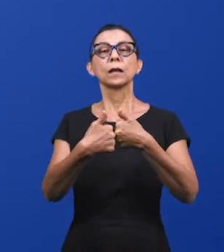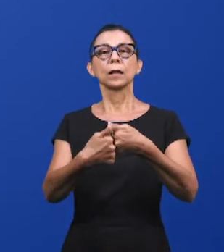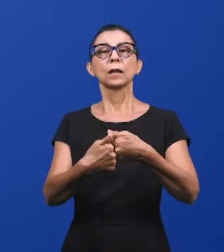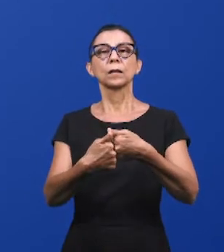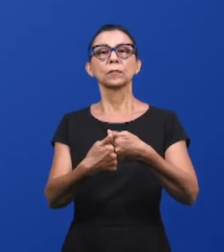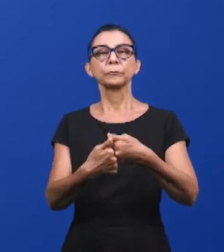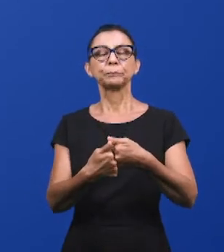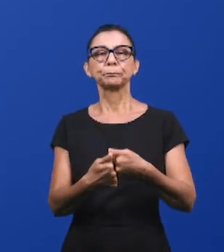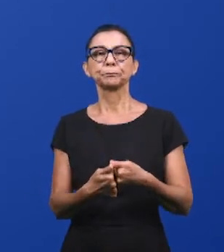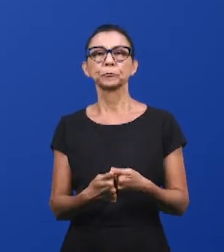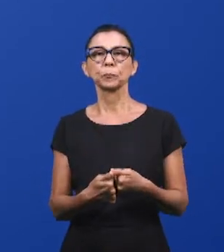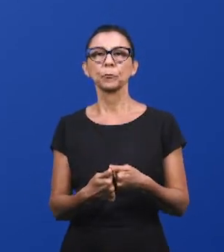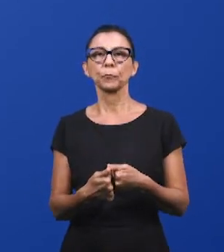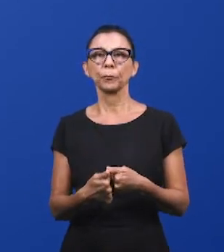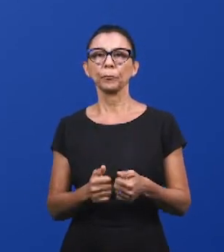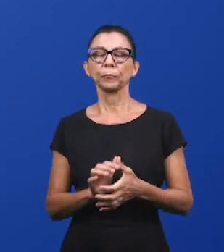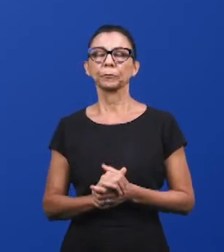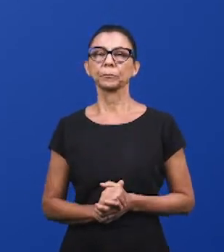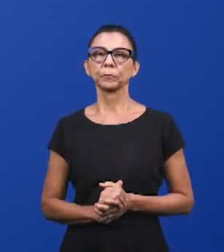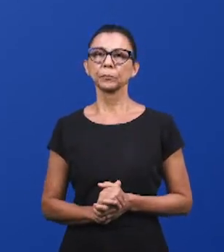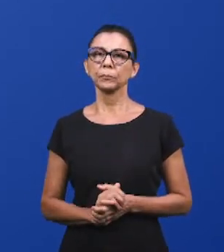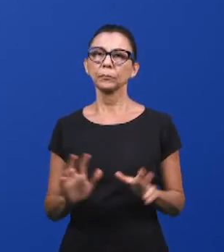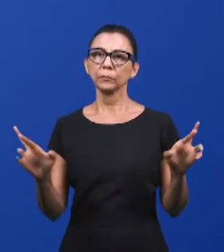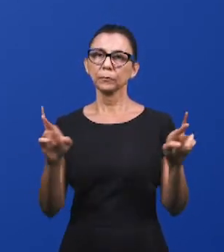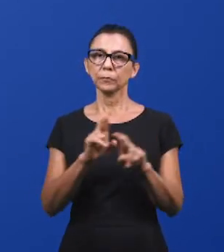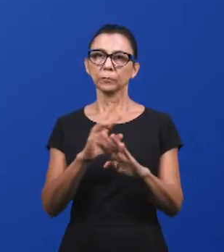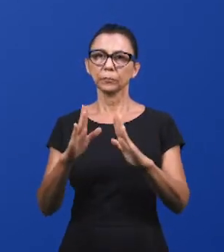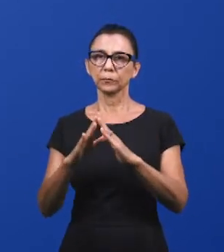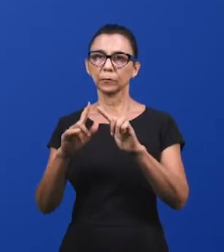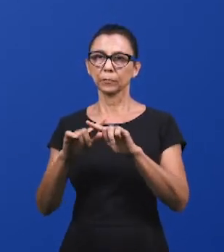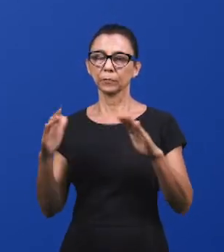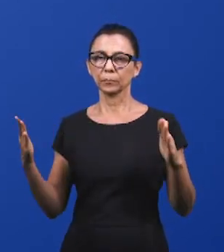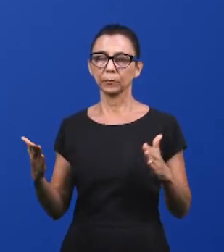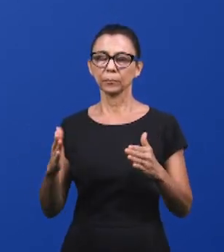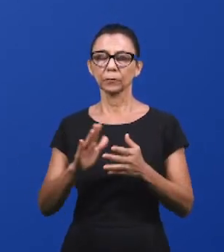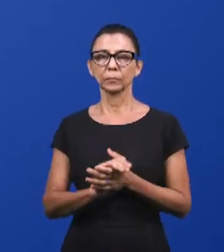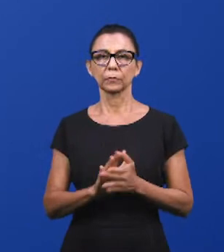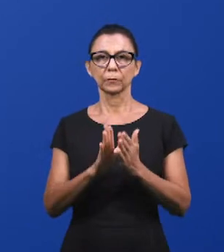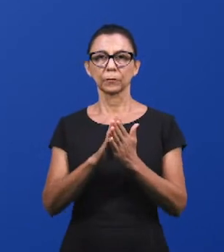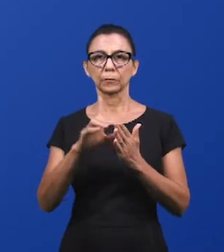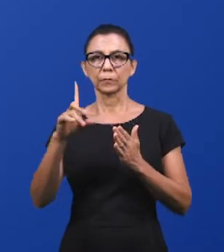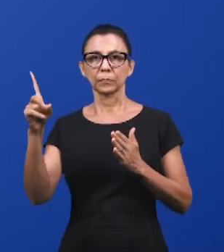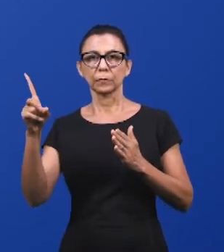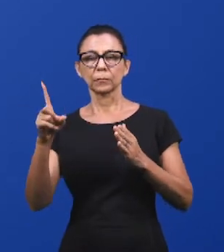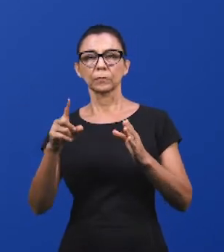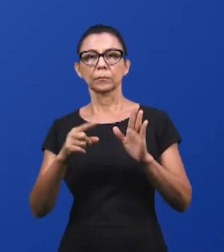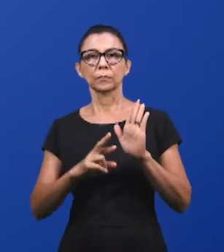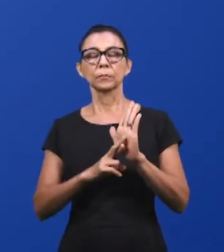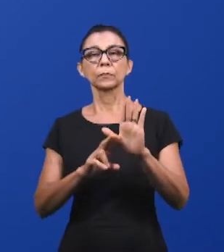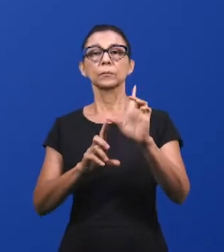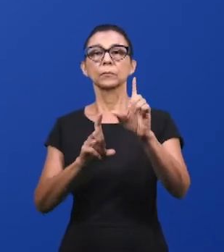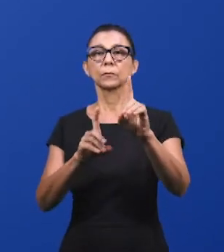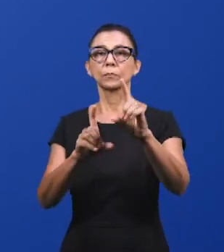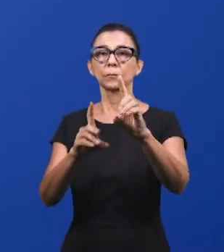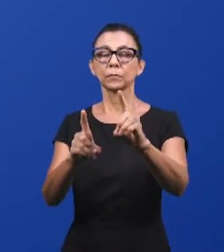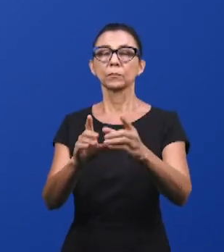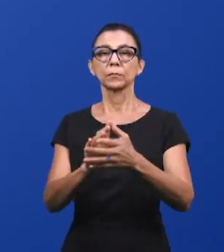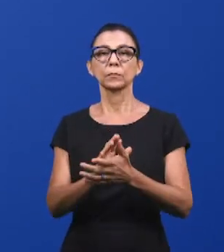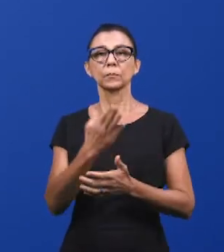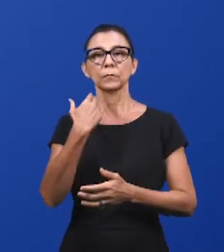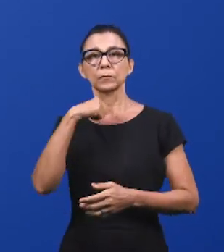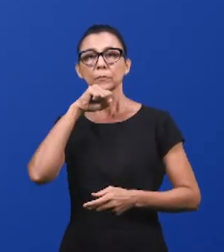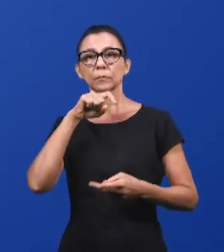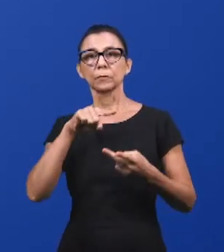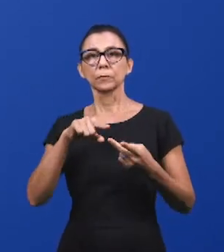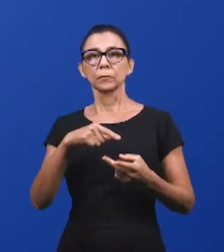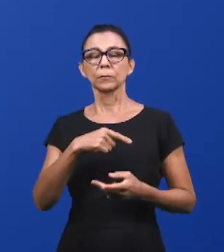nos nossos dias, porque temos hoje a Palavra, que é a Doutrina, a figura do Pai, o Alimento, o